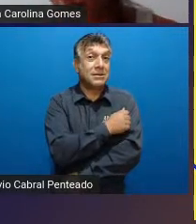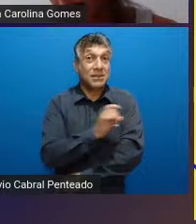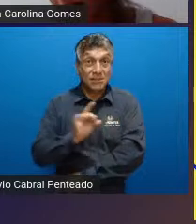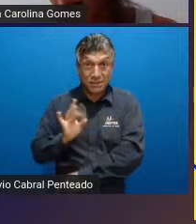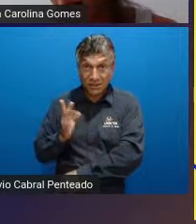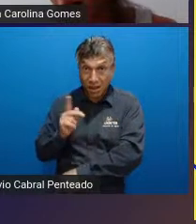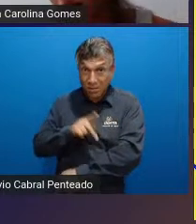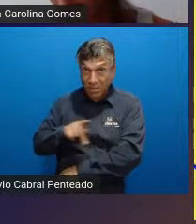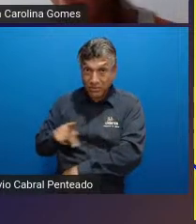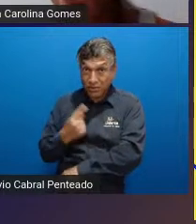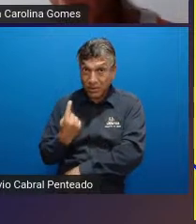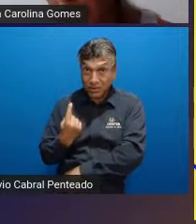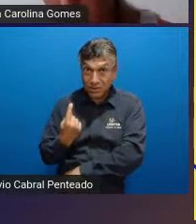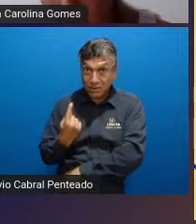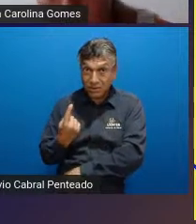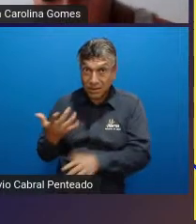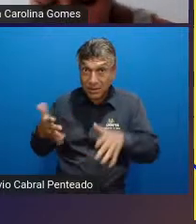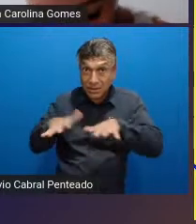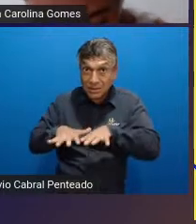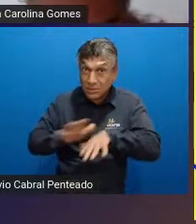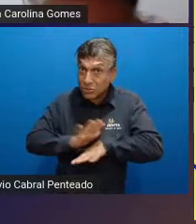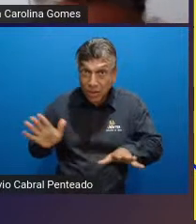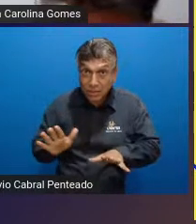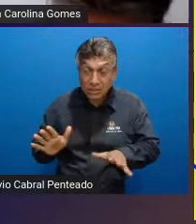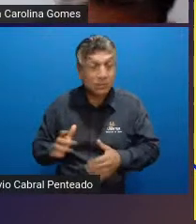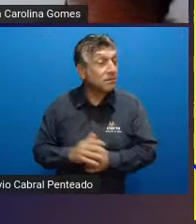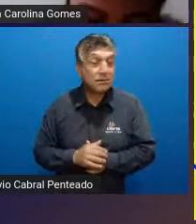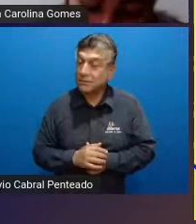do professor aquela aquela inclusão